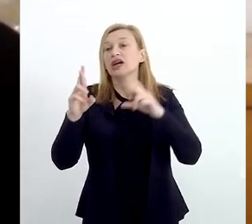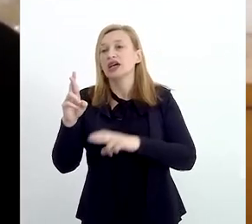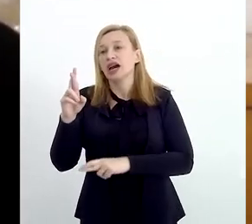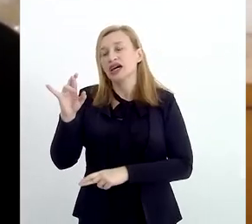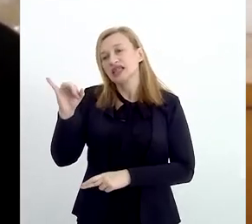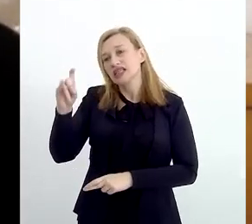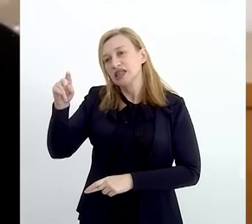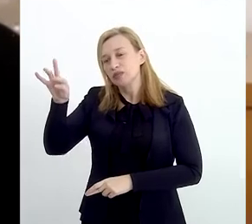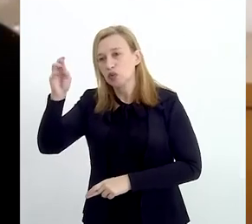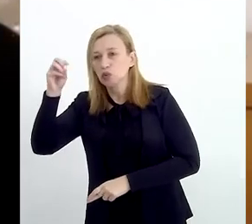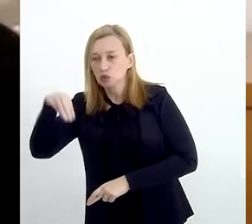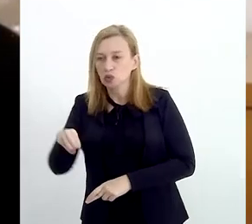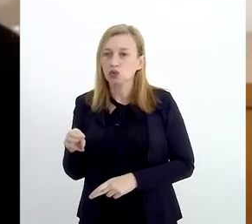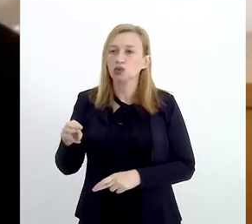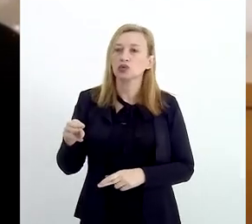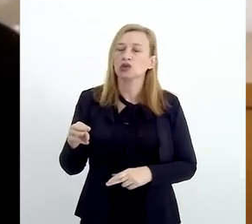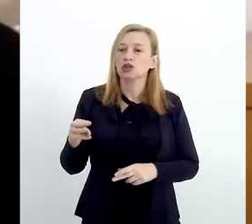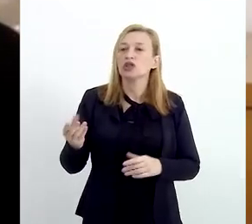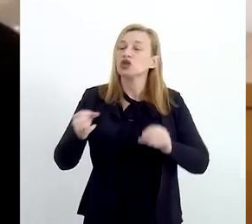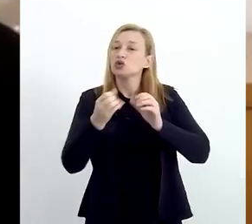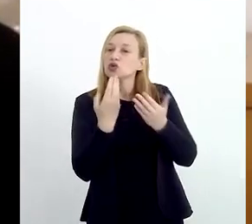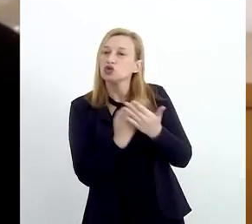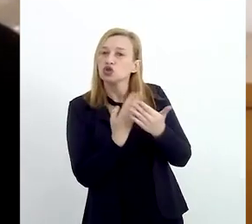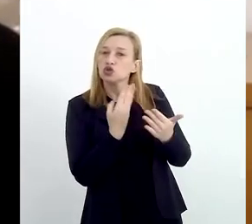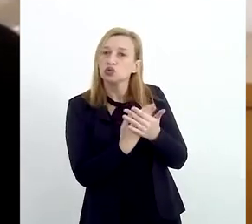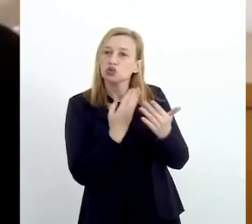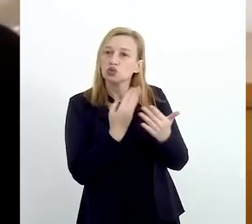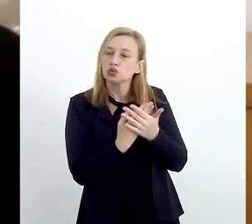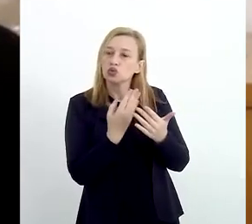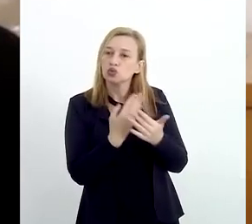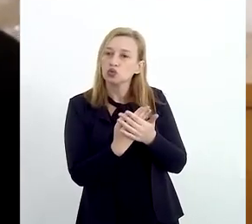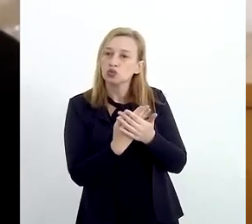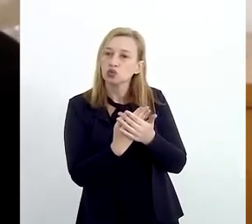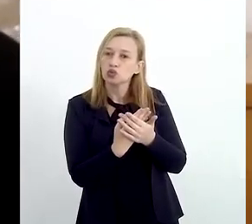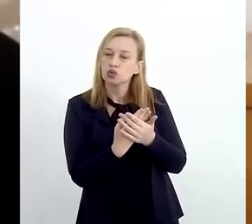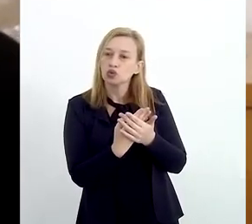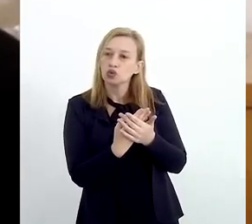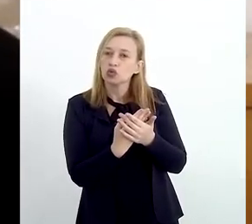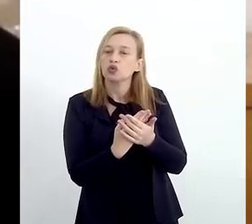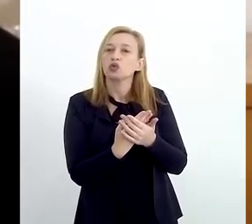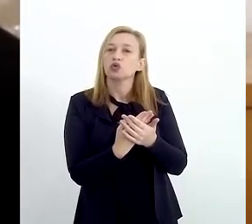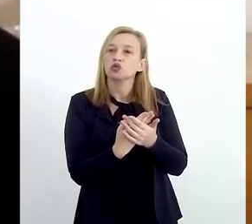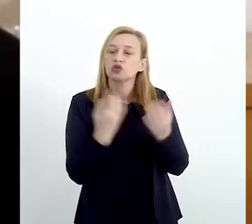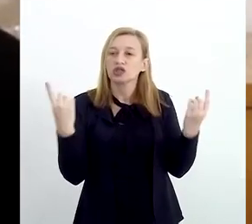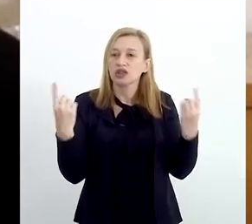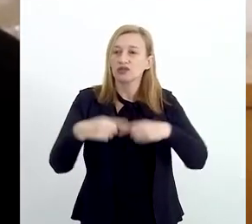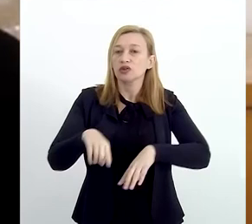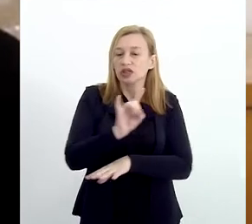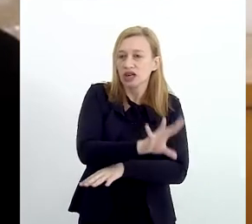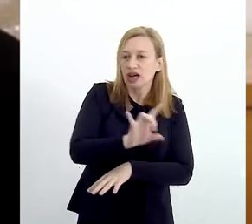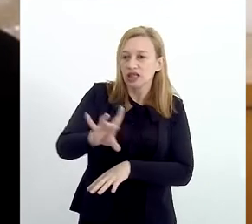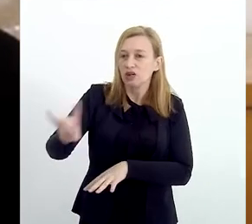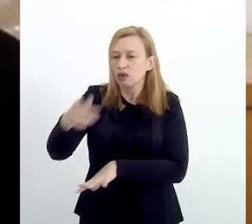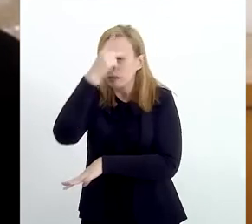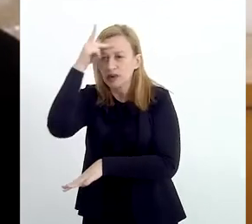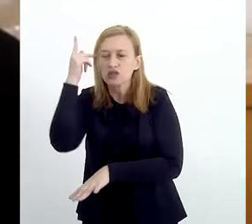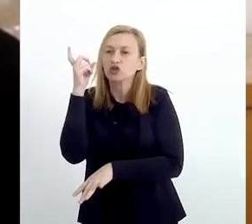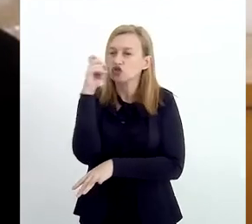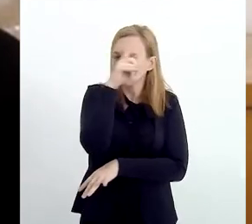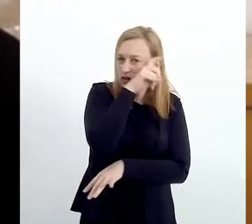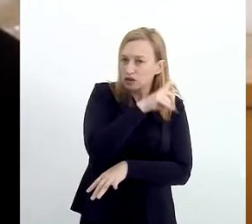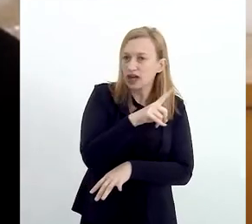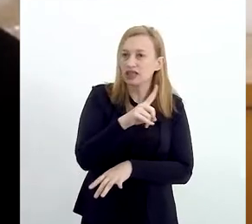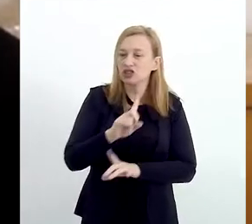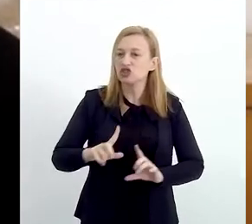que a Reciclotron se dedicou, a partir do estudo dos obstáculos, de o que causa as pessoas realmente